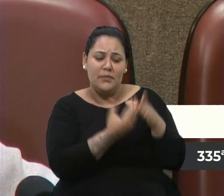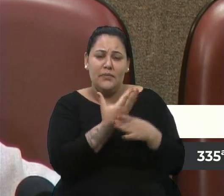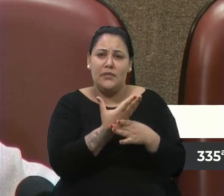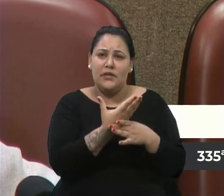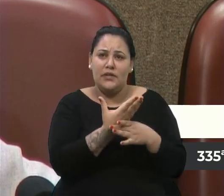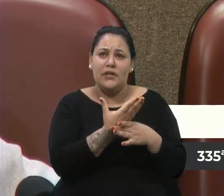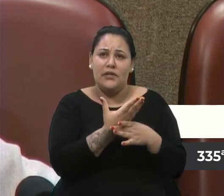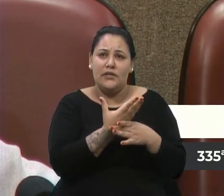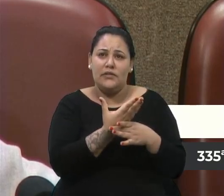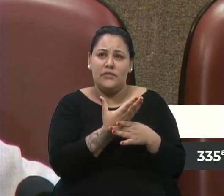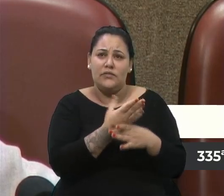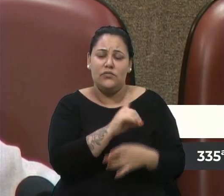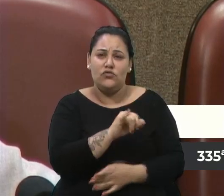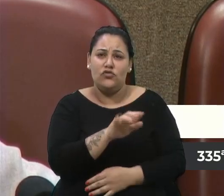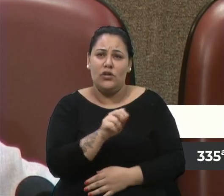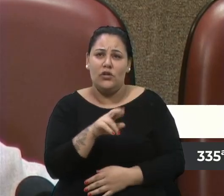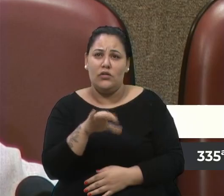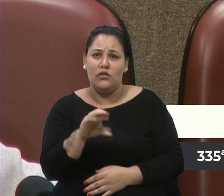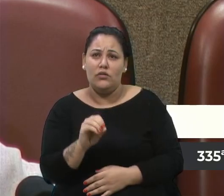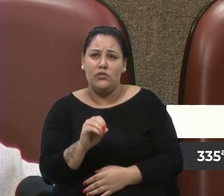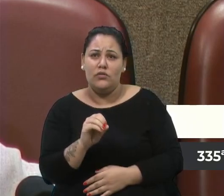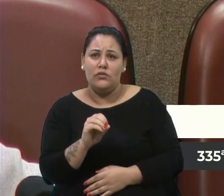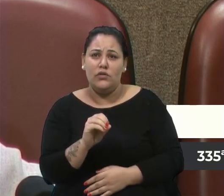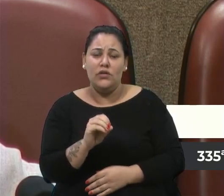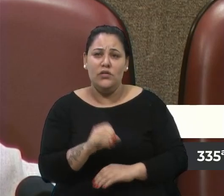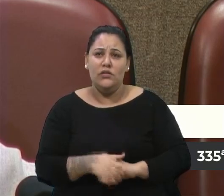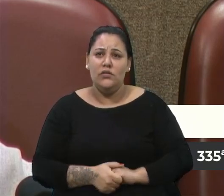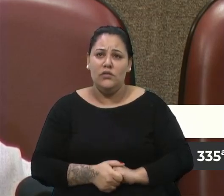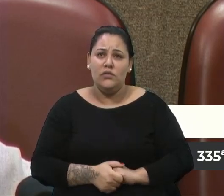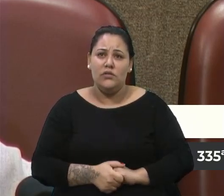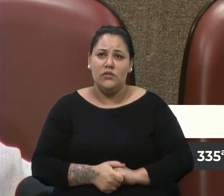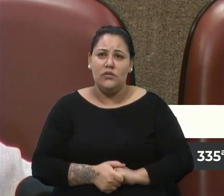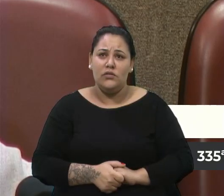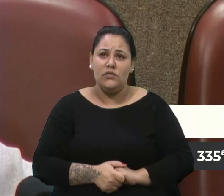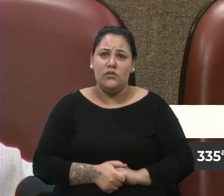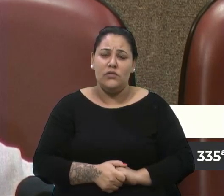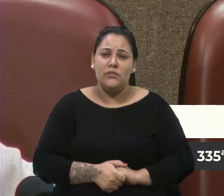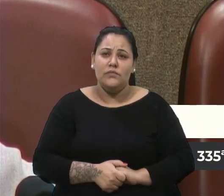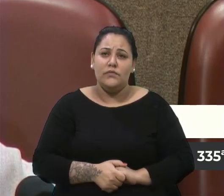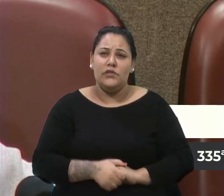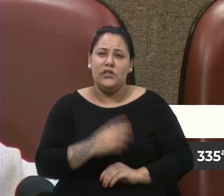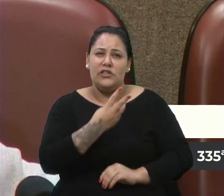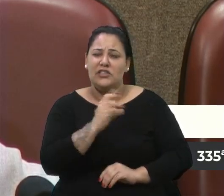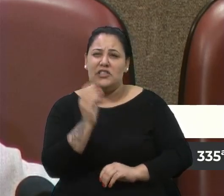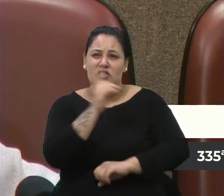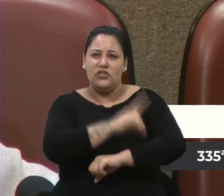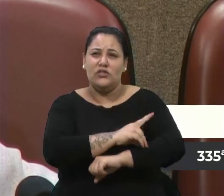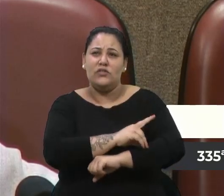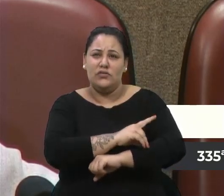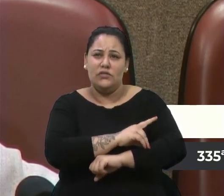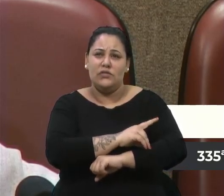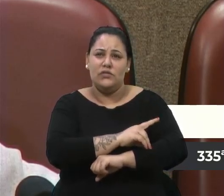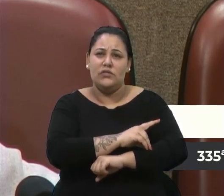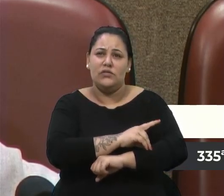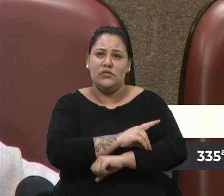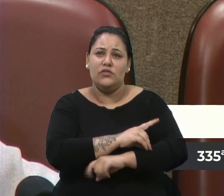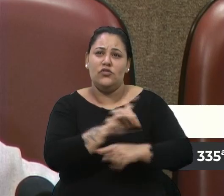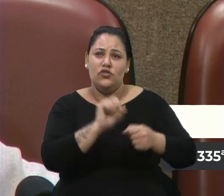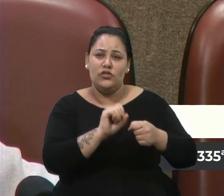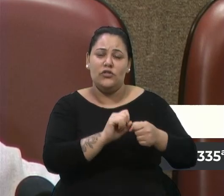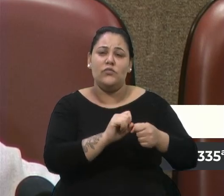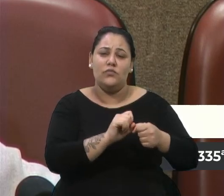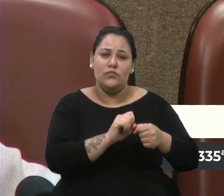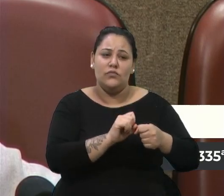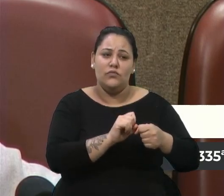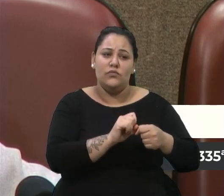E aí nós levamos para o Prefeito Alceu e em questão de 30 dias nós tínhamos o Diário Oficial Eletrônico funcionando no município